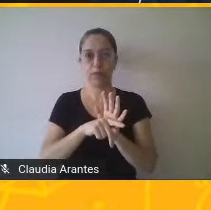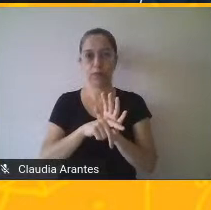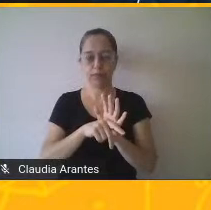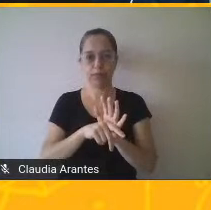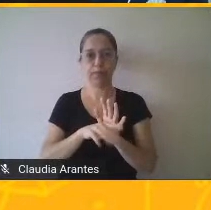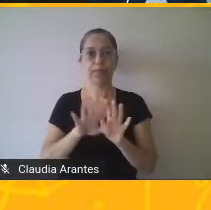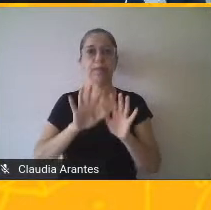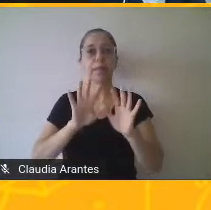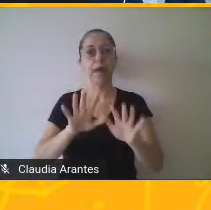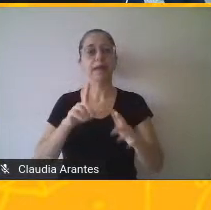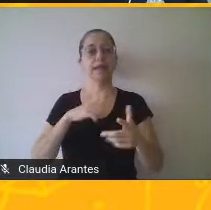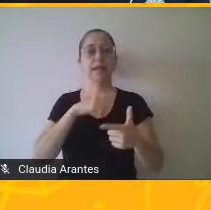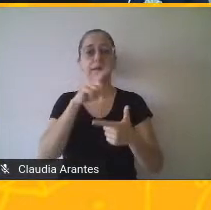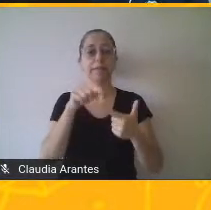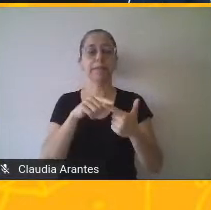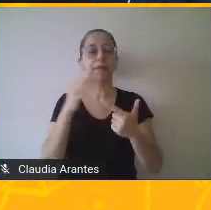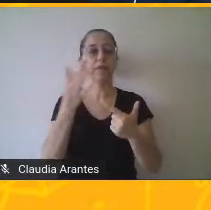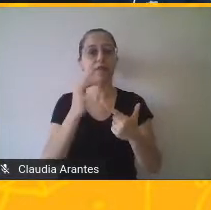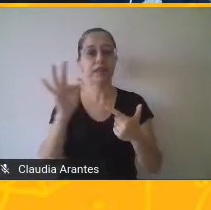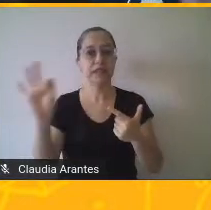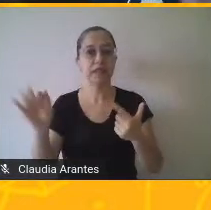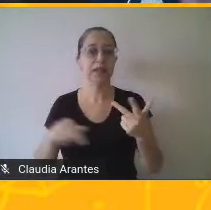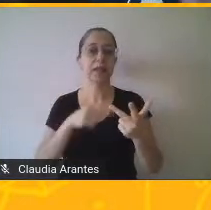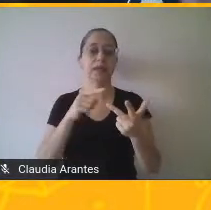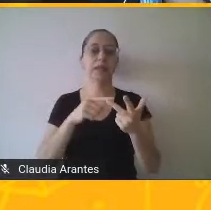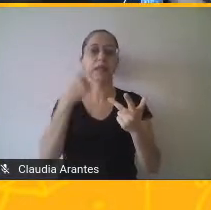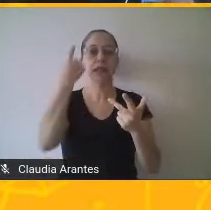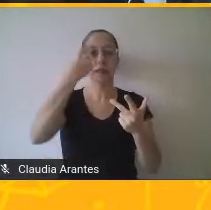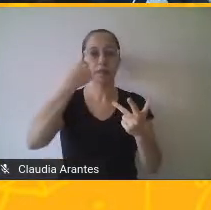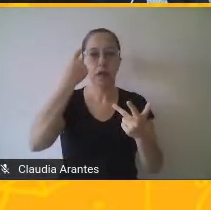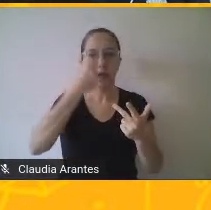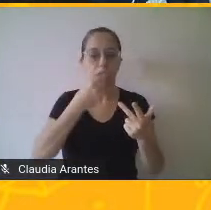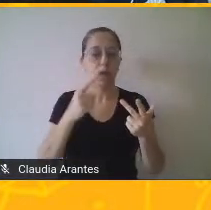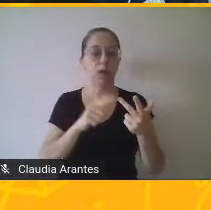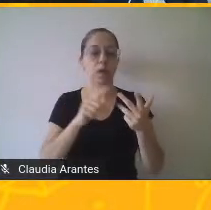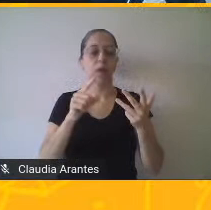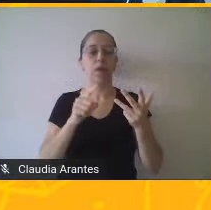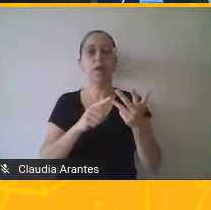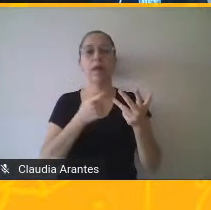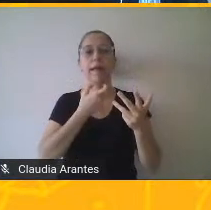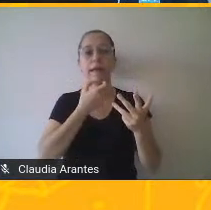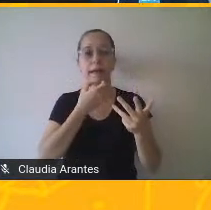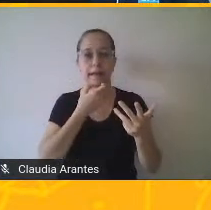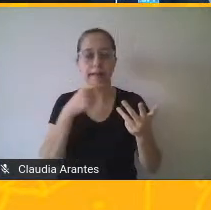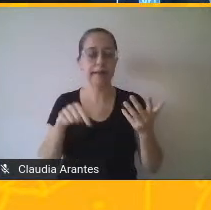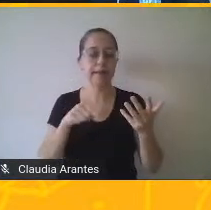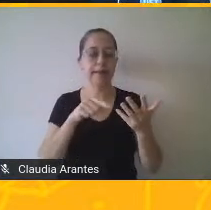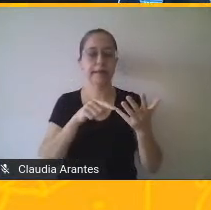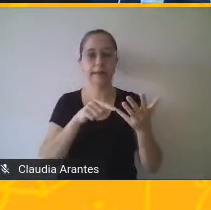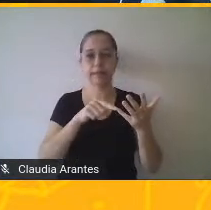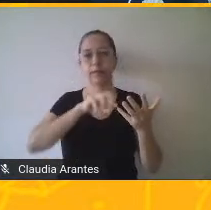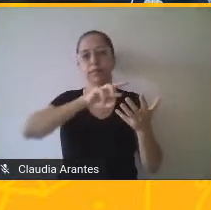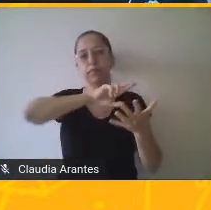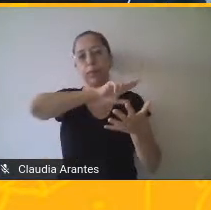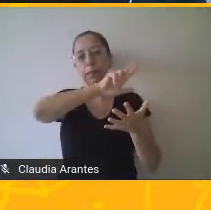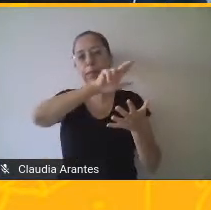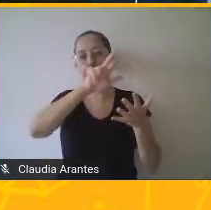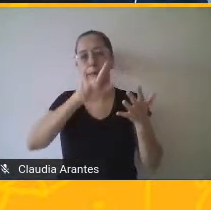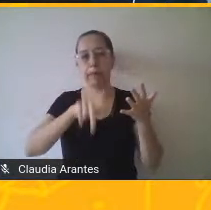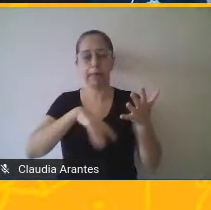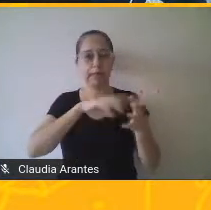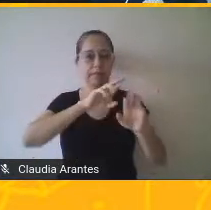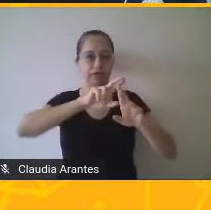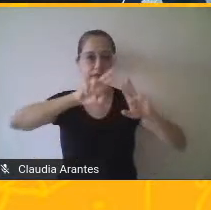código língua francesa, língua espanhola, língua inglesa. Nós temos outros códigos também